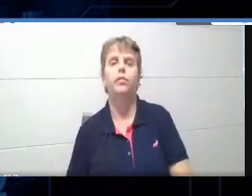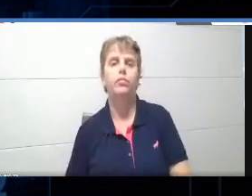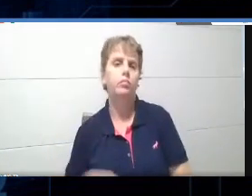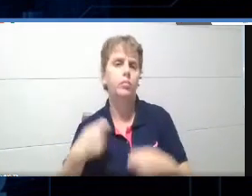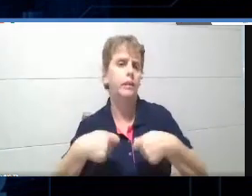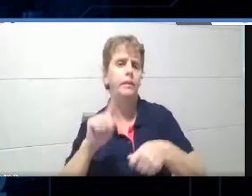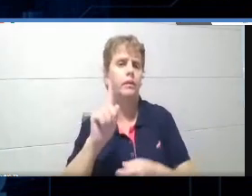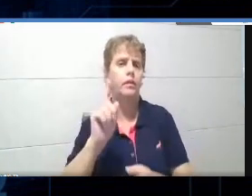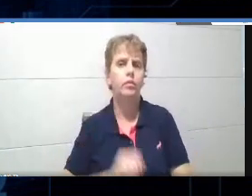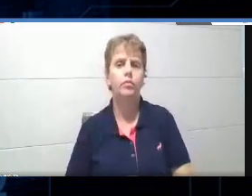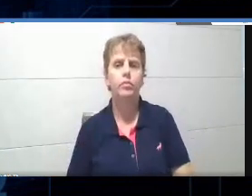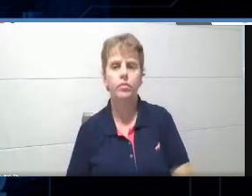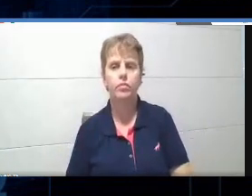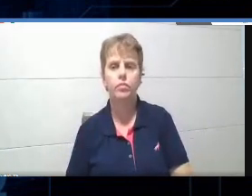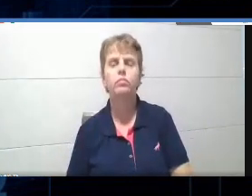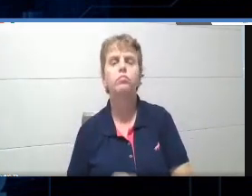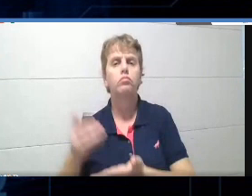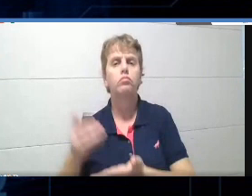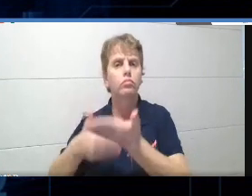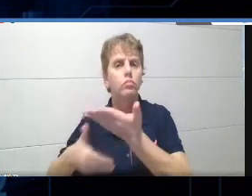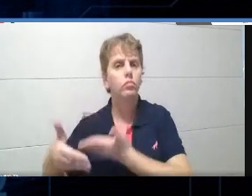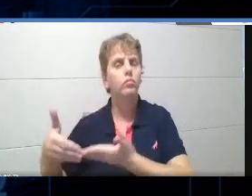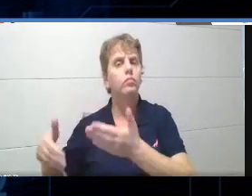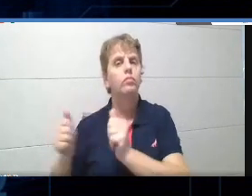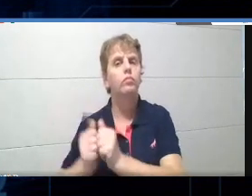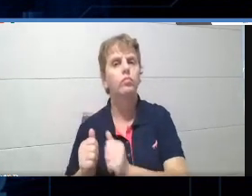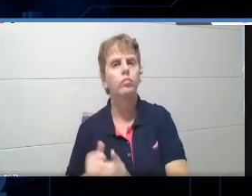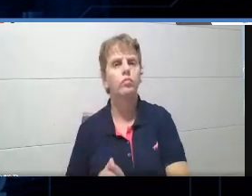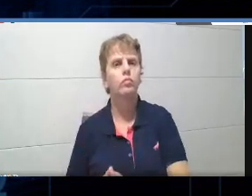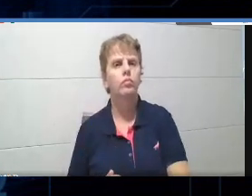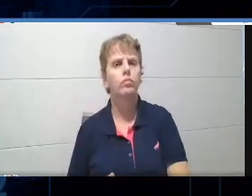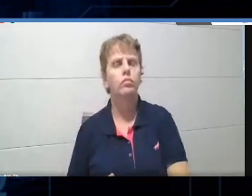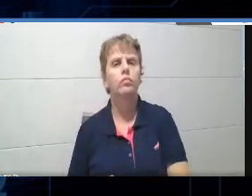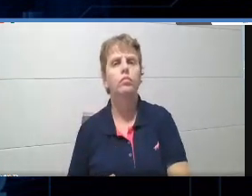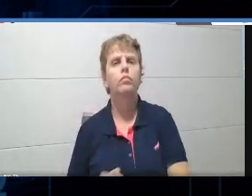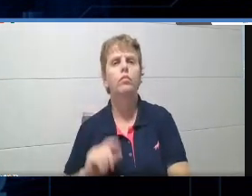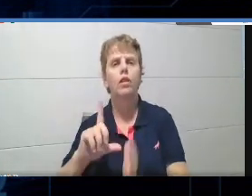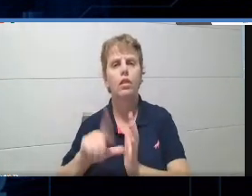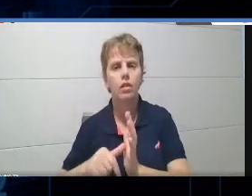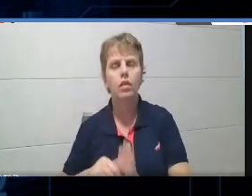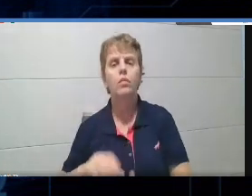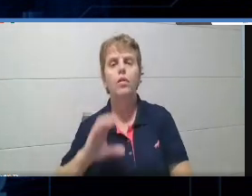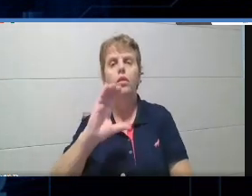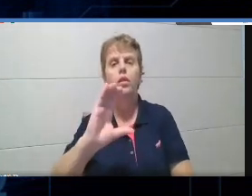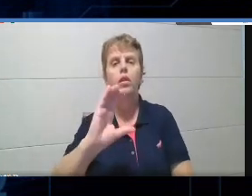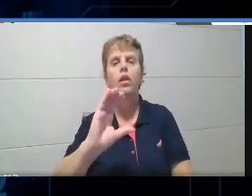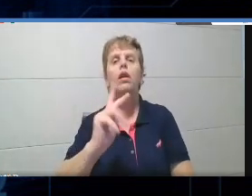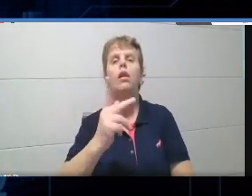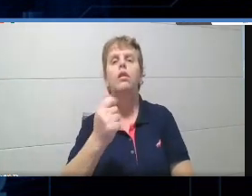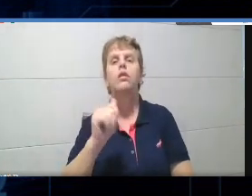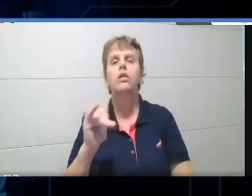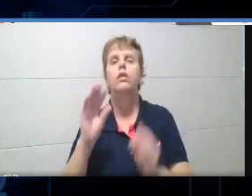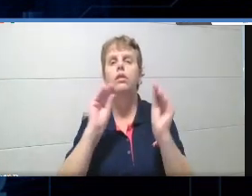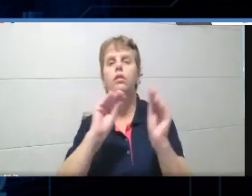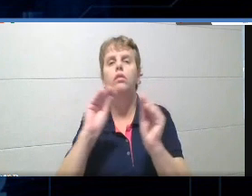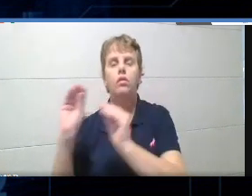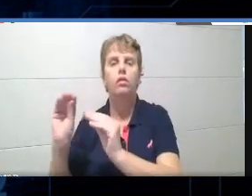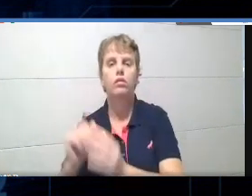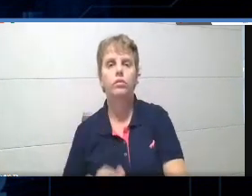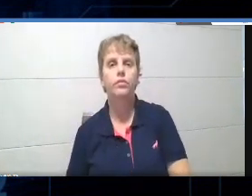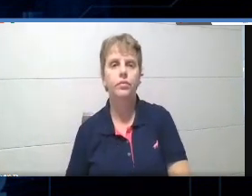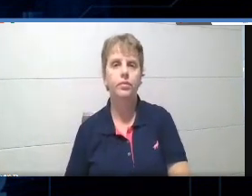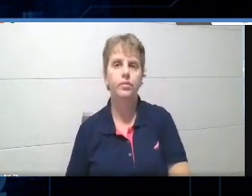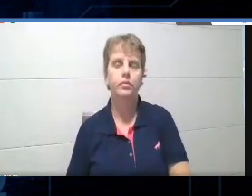Vamos lá. Então, eu compartilhei ali. A Shai, daqui a pouquinho, publica aí para vocês no chat. E vamos lá.